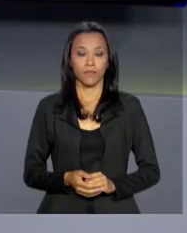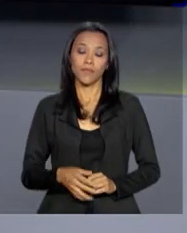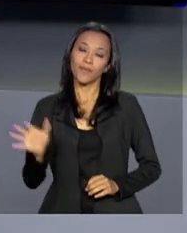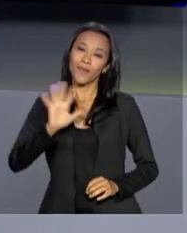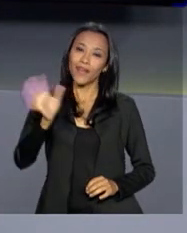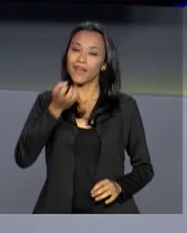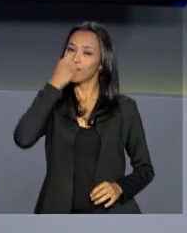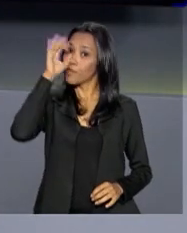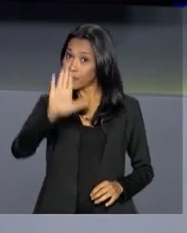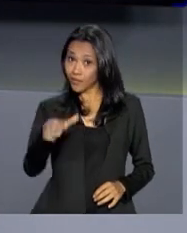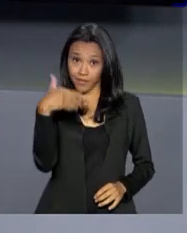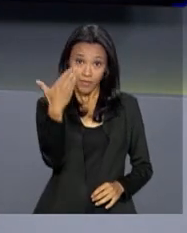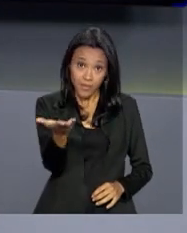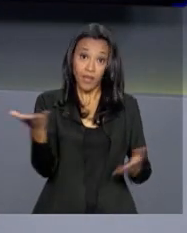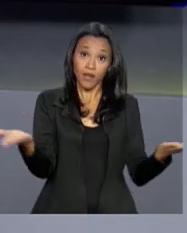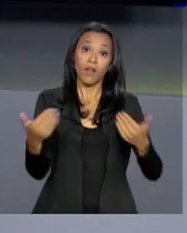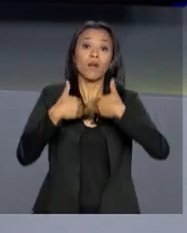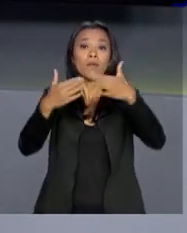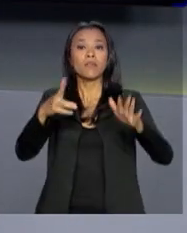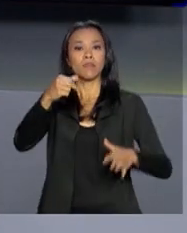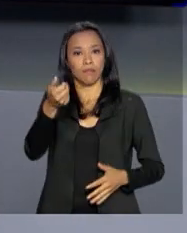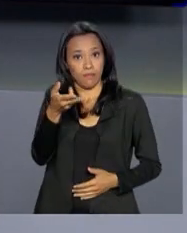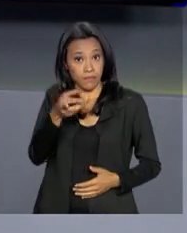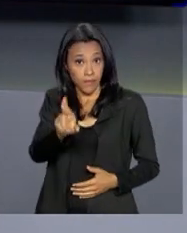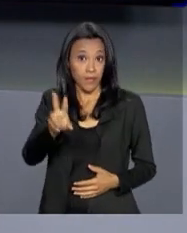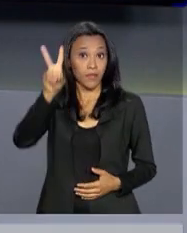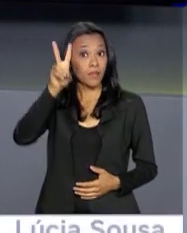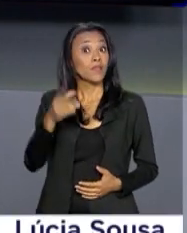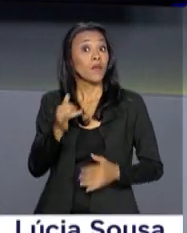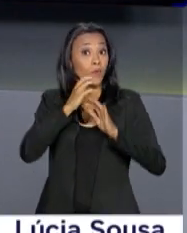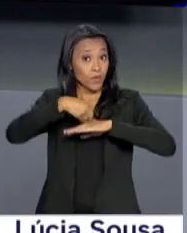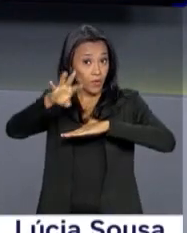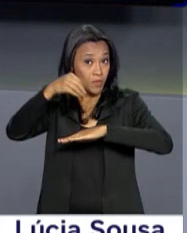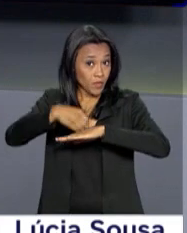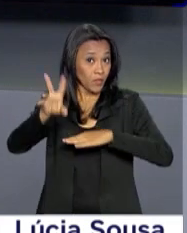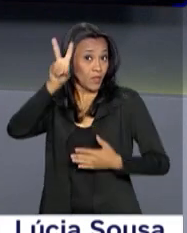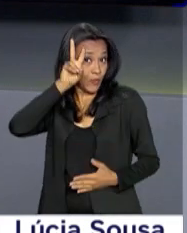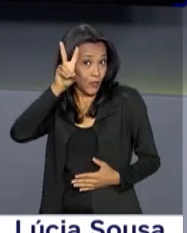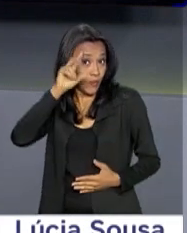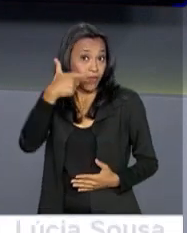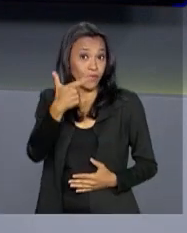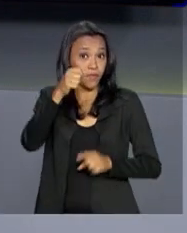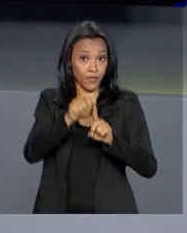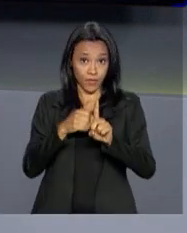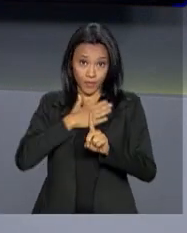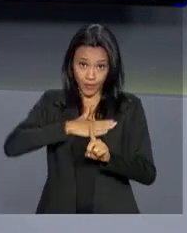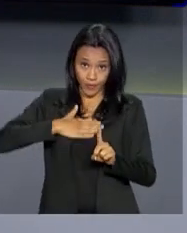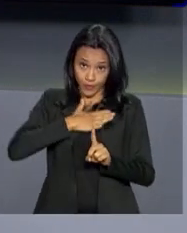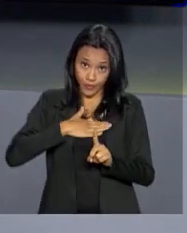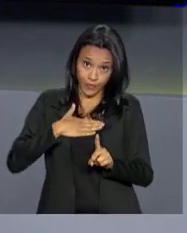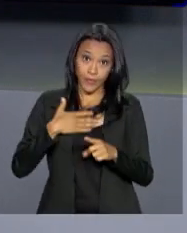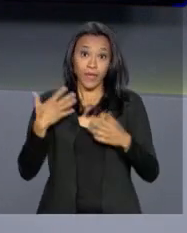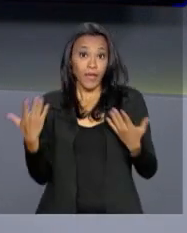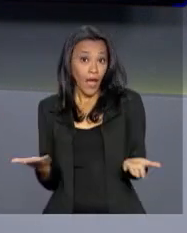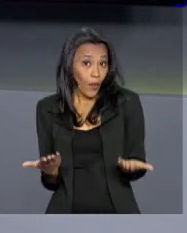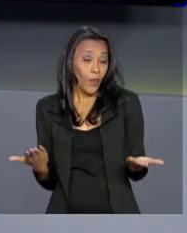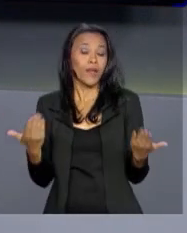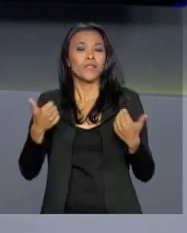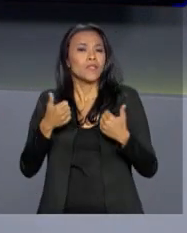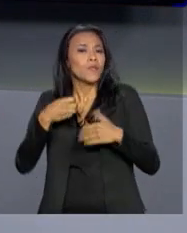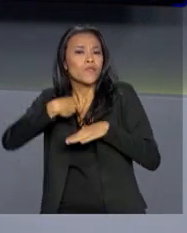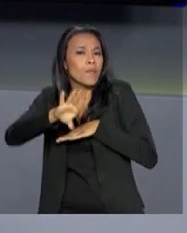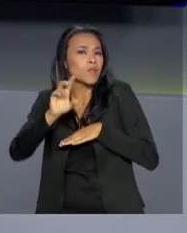Olá, boa tarde pra você. Começa agora o Repórter NBR com as notícias desta segunda-feira, 20 de agosto. E a gente começa com